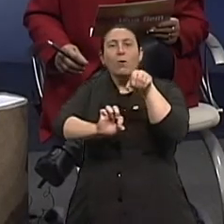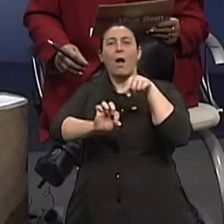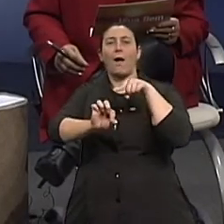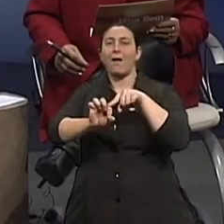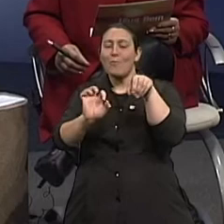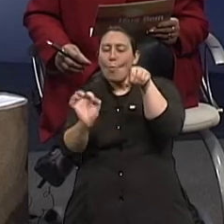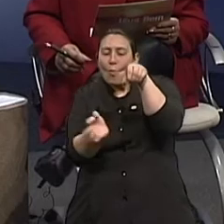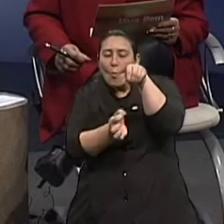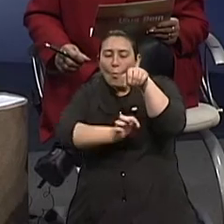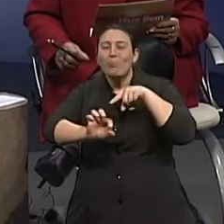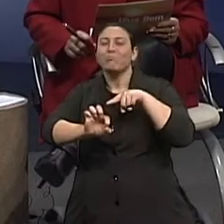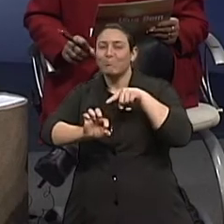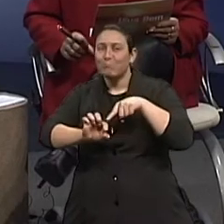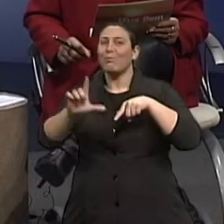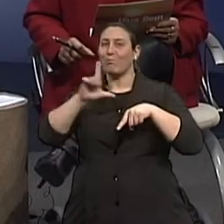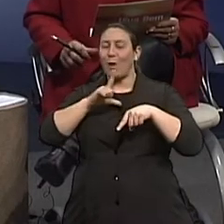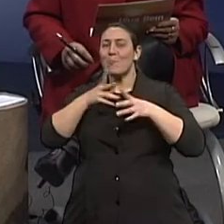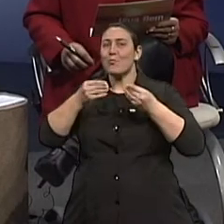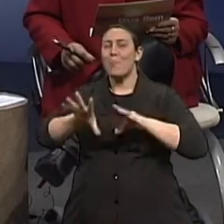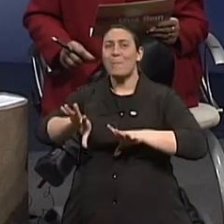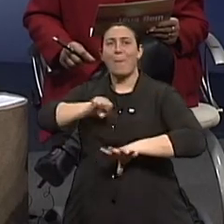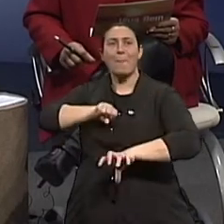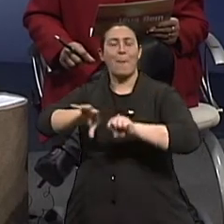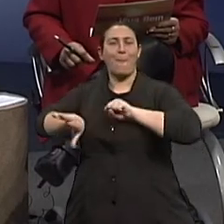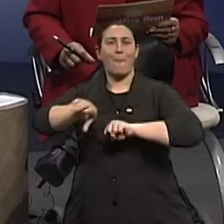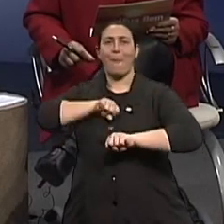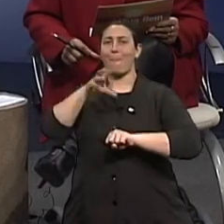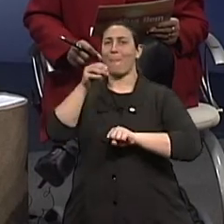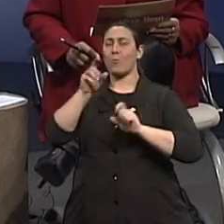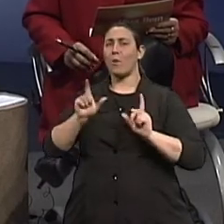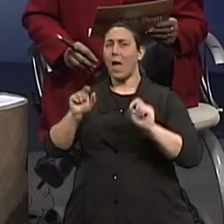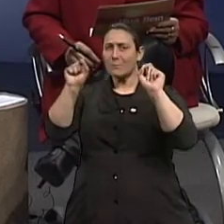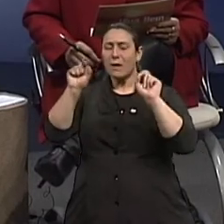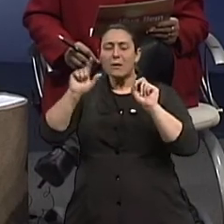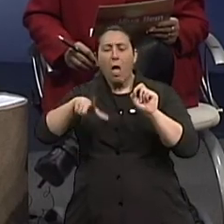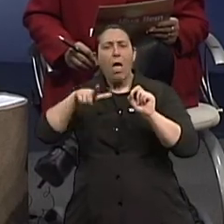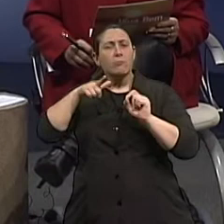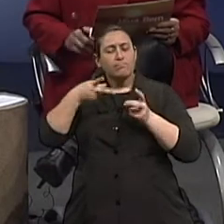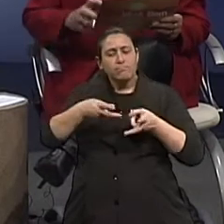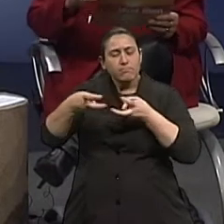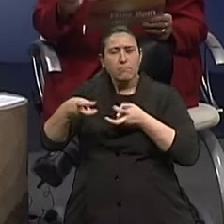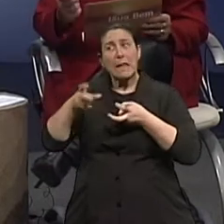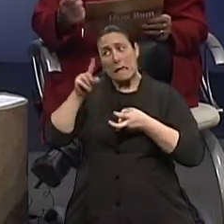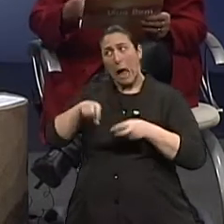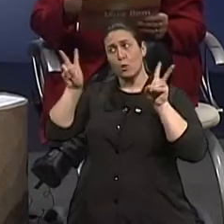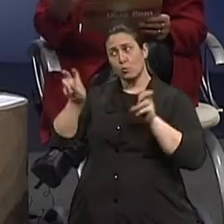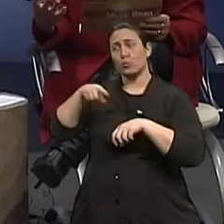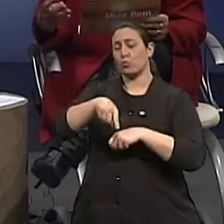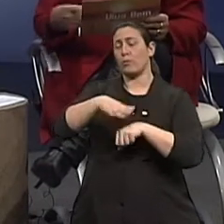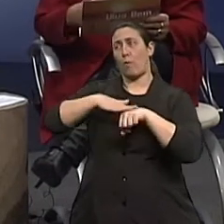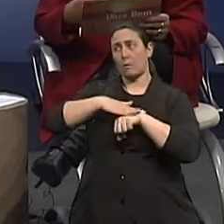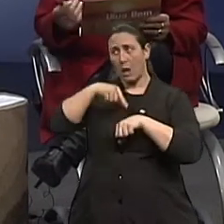Diferentemente do intestino grosso, que nós estamos vendo, que é o assunto que nós vamos conversar. Que é esse que